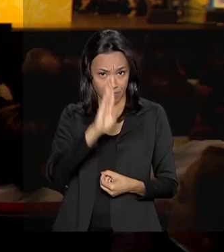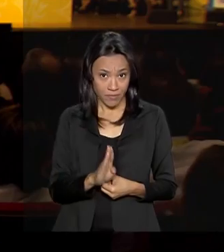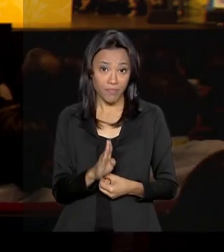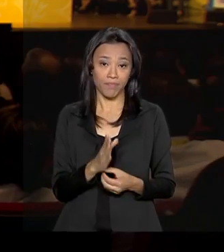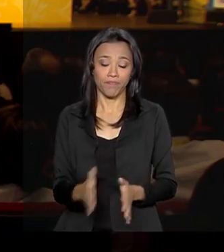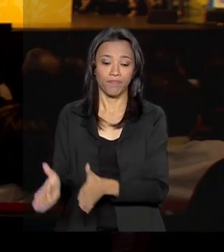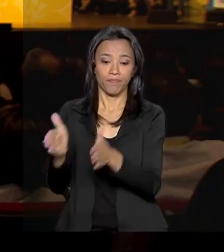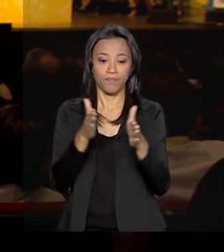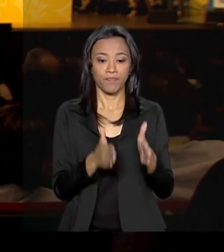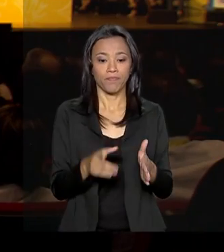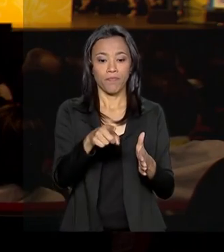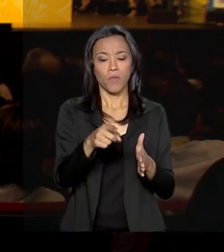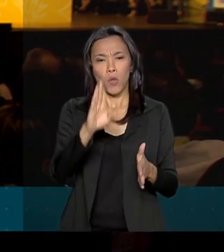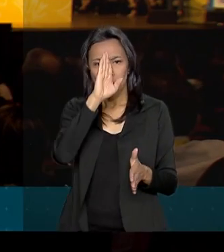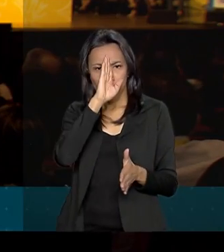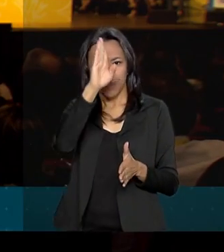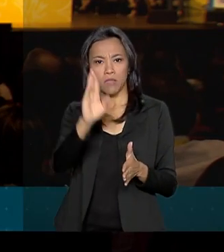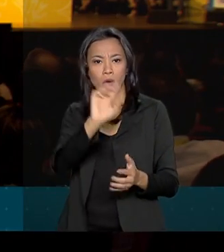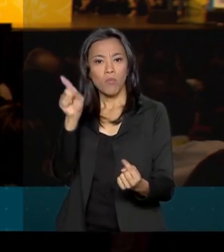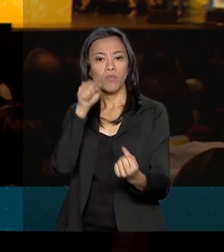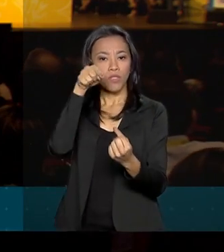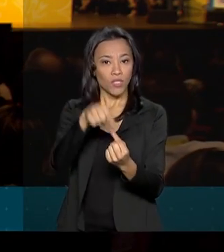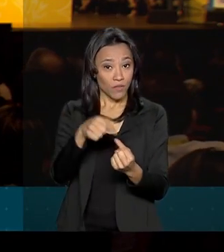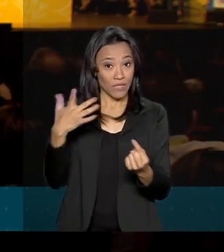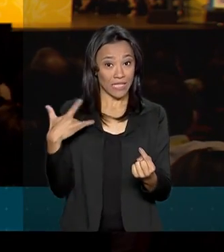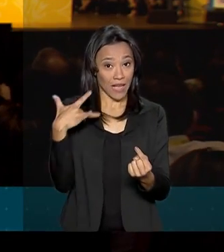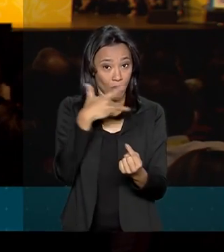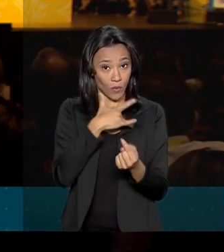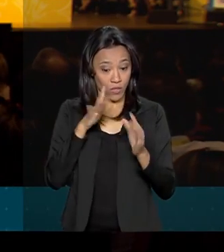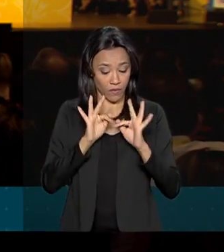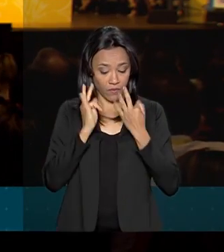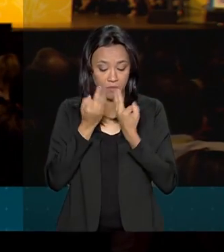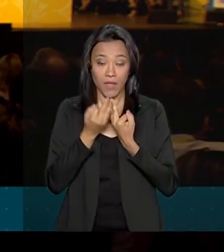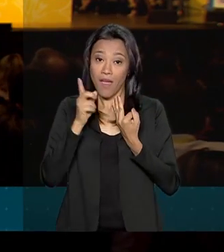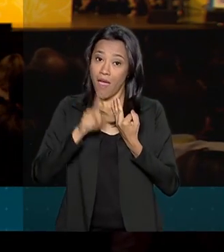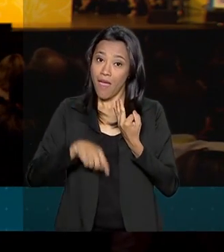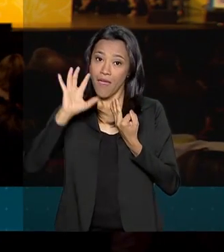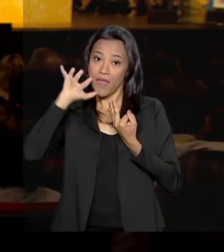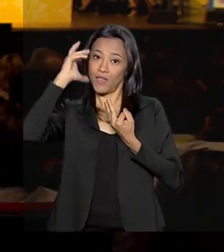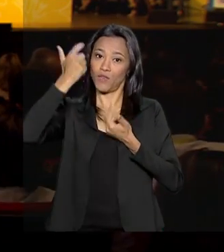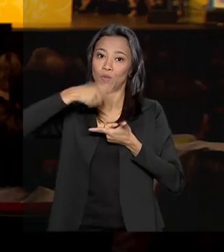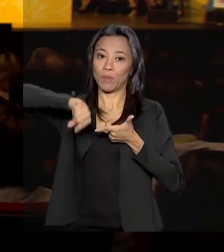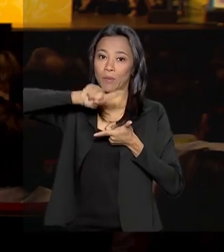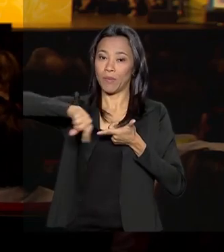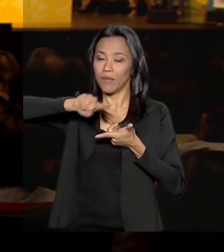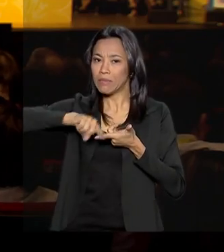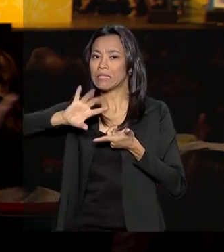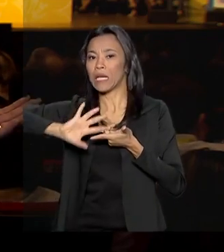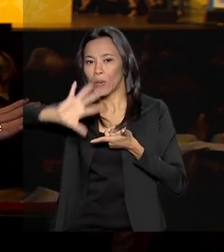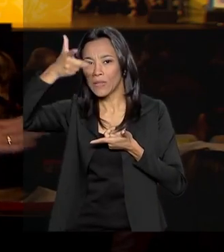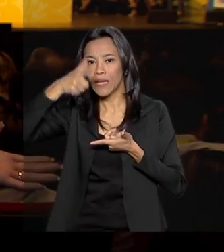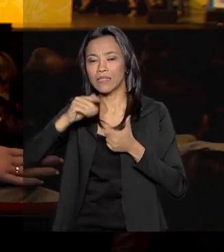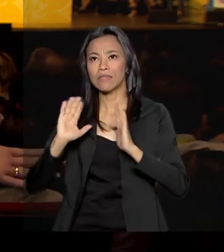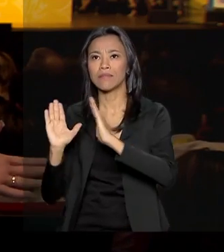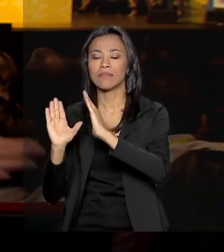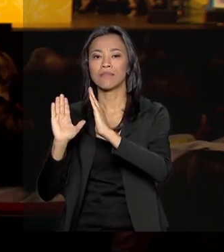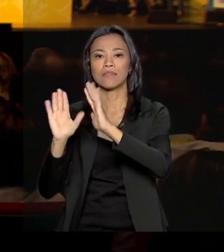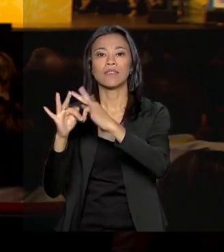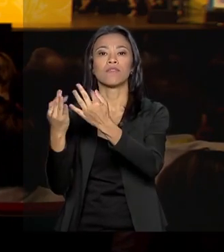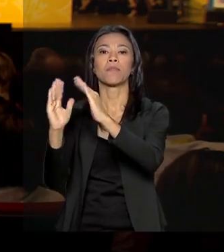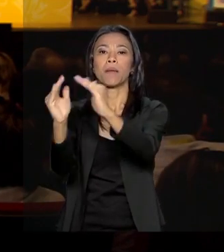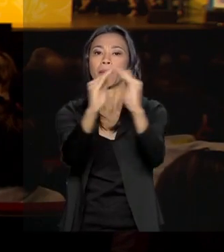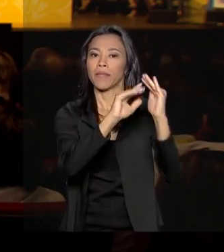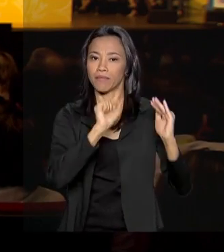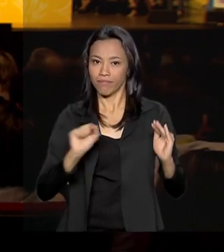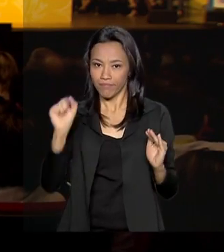O principal objetivo do Saúde na Família é resolver os problemas de saúde mais comuns da população. Segundo o Ministério da